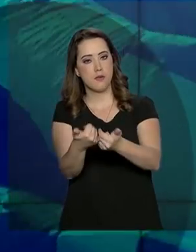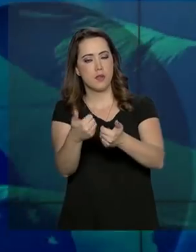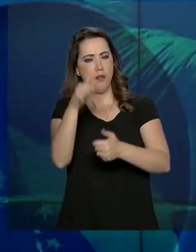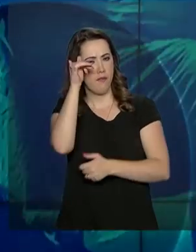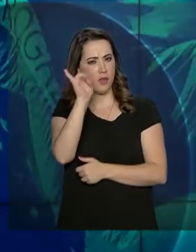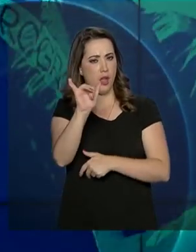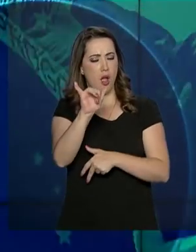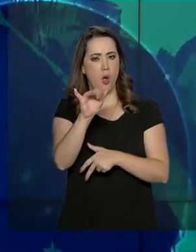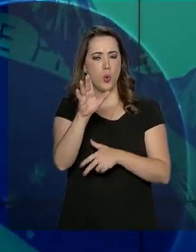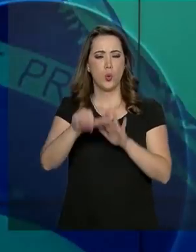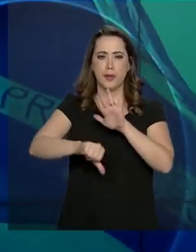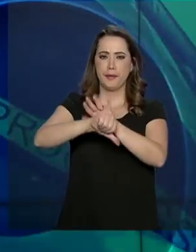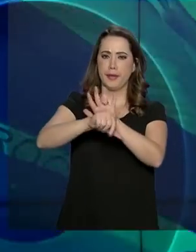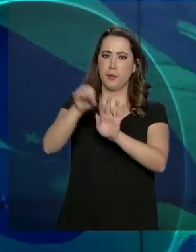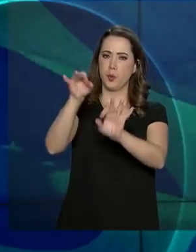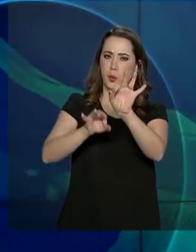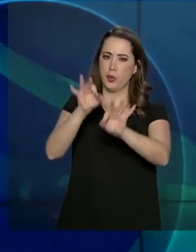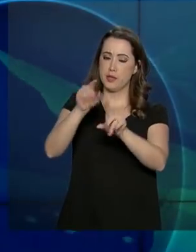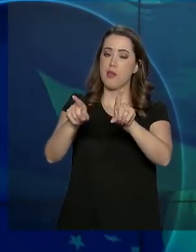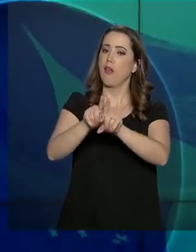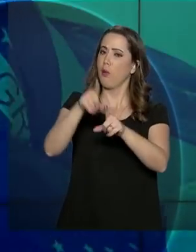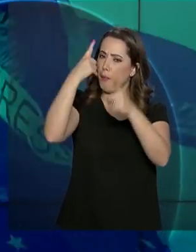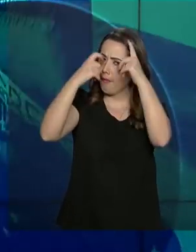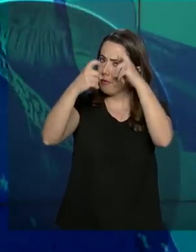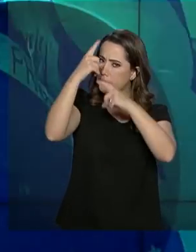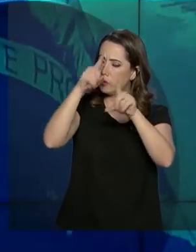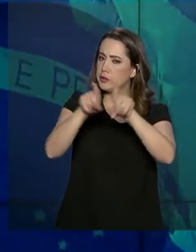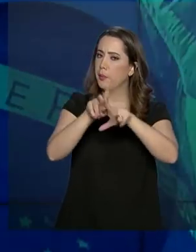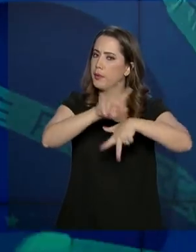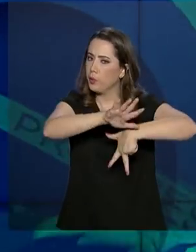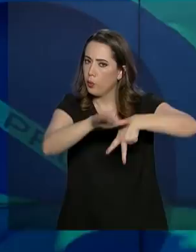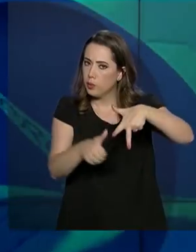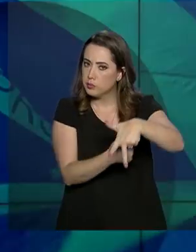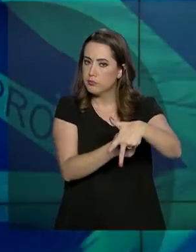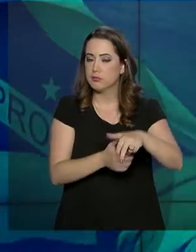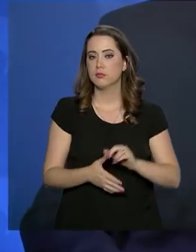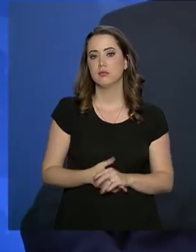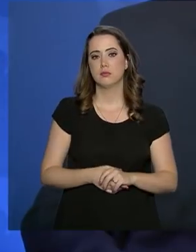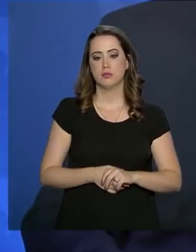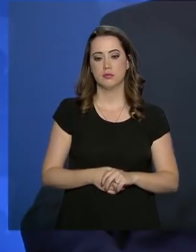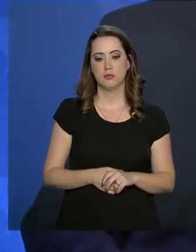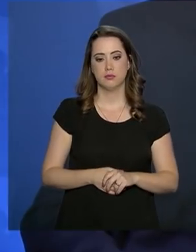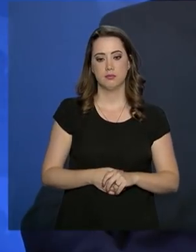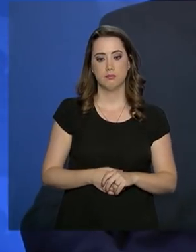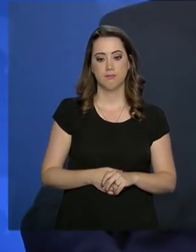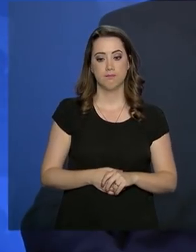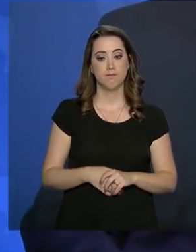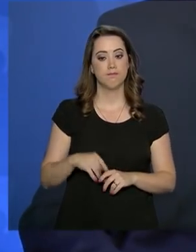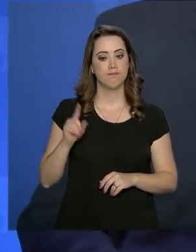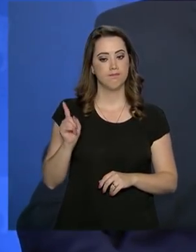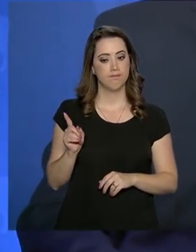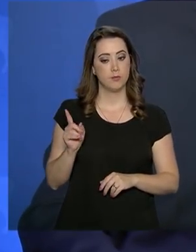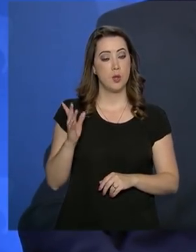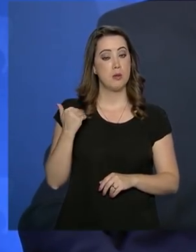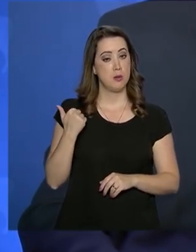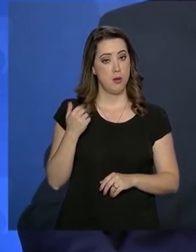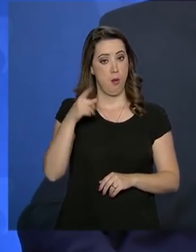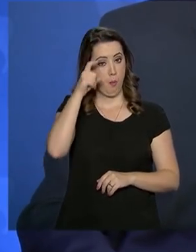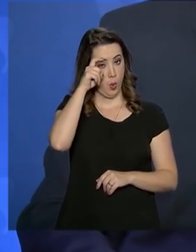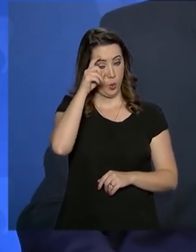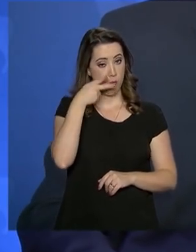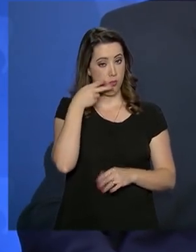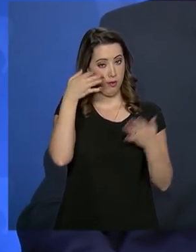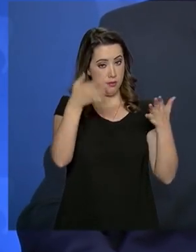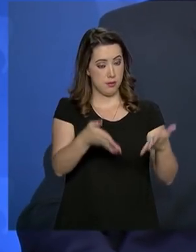crime organizado, ao crime violento e à corrupção. Sérgio Moro participou de um debate sobre